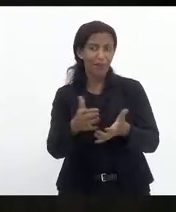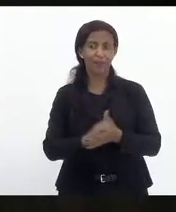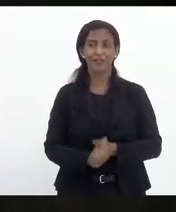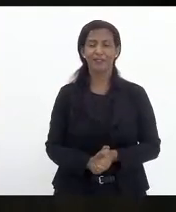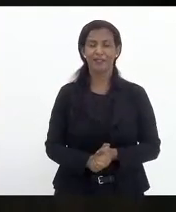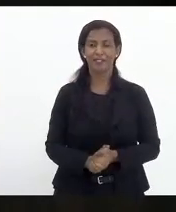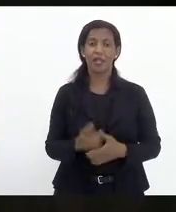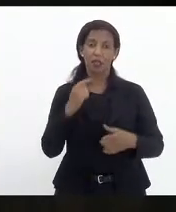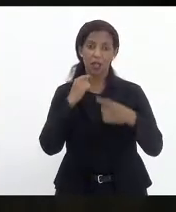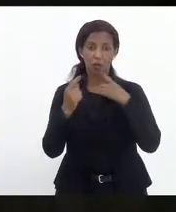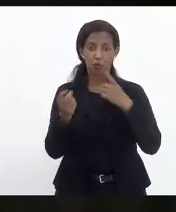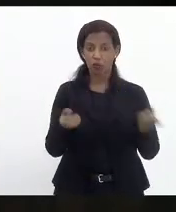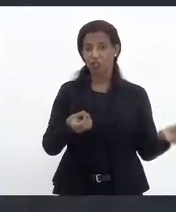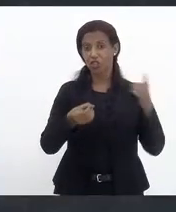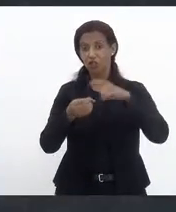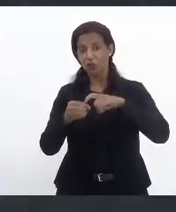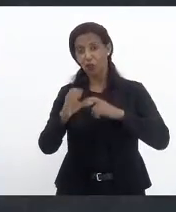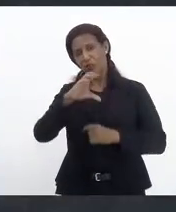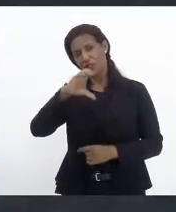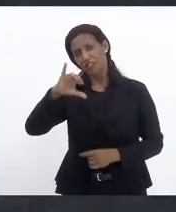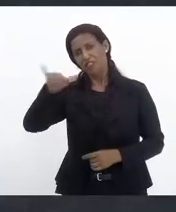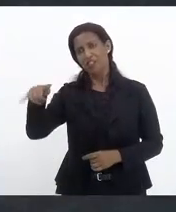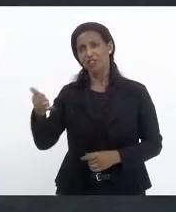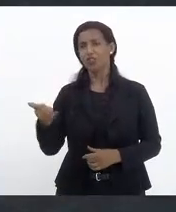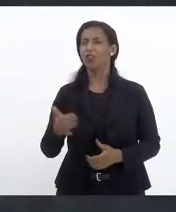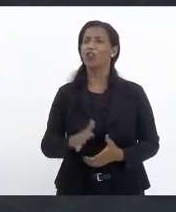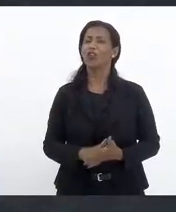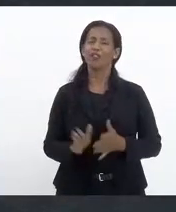a gente remete à CCJ nem a pensa Está perfeito